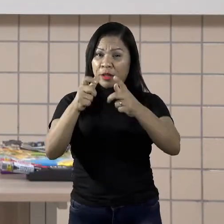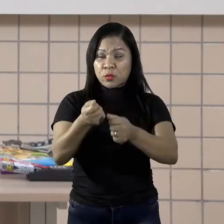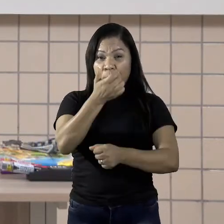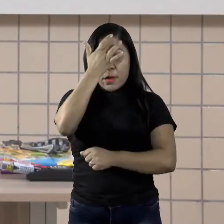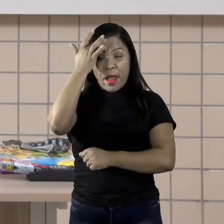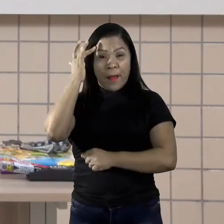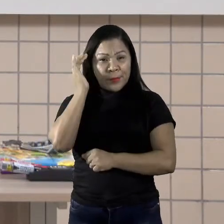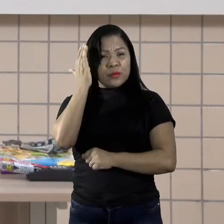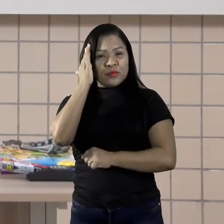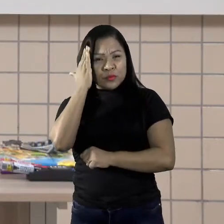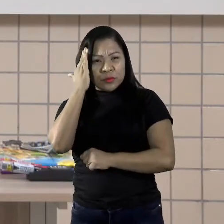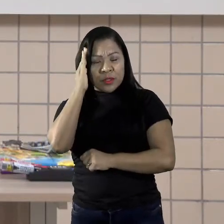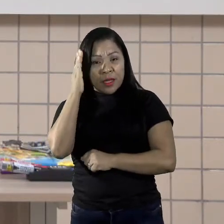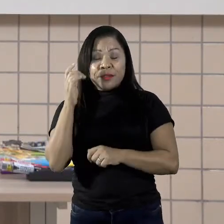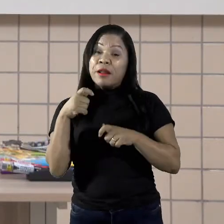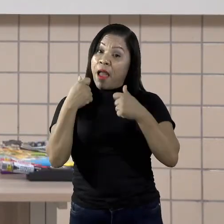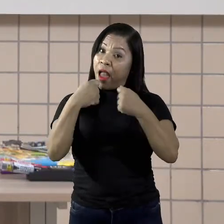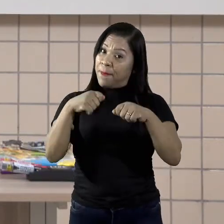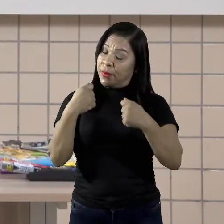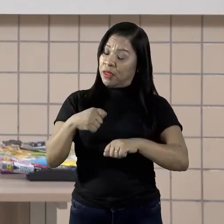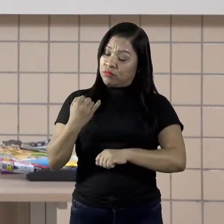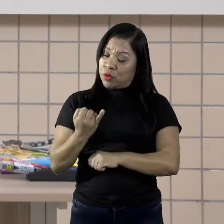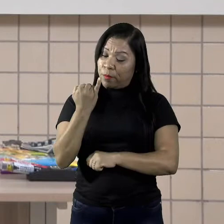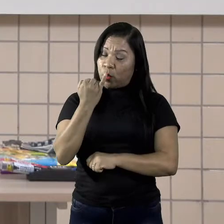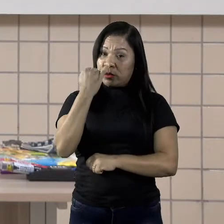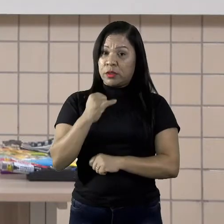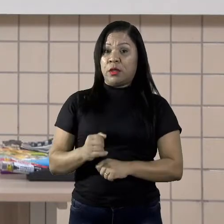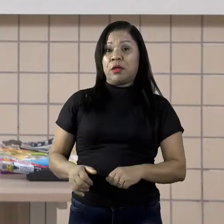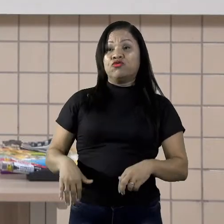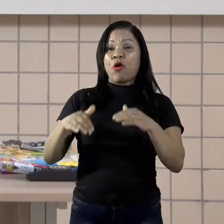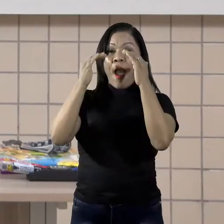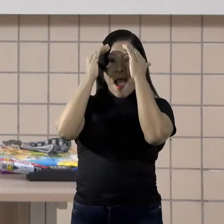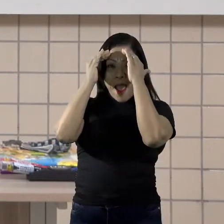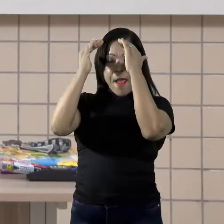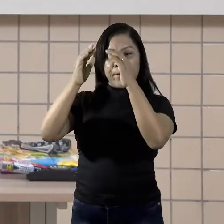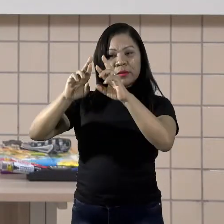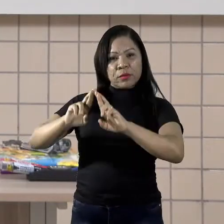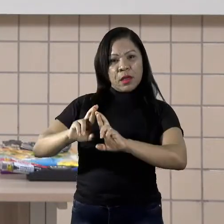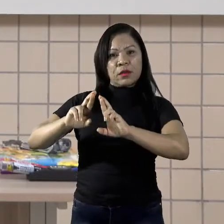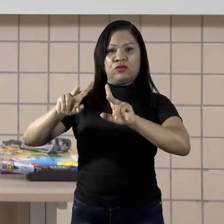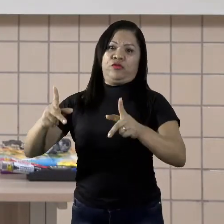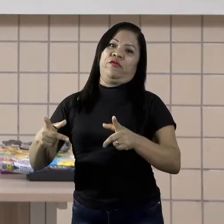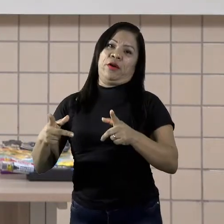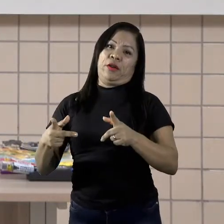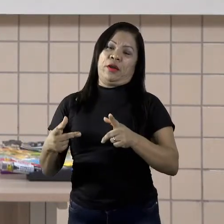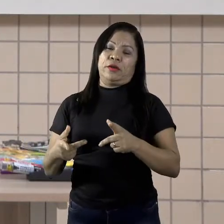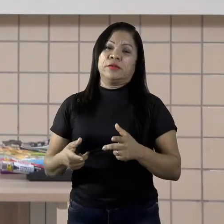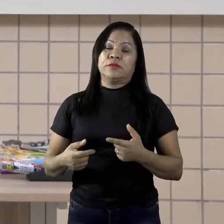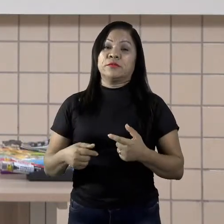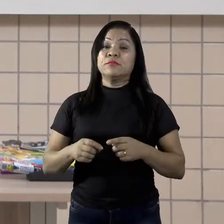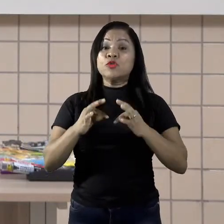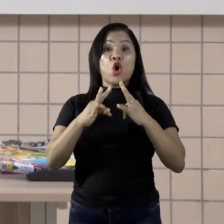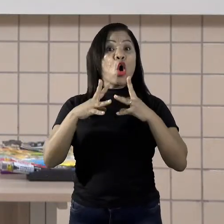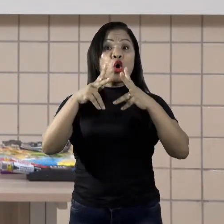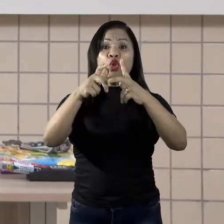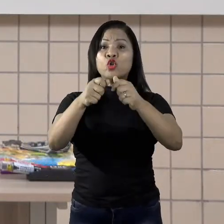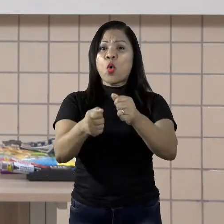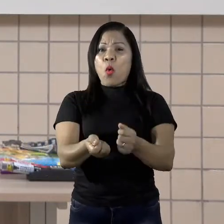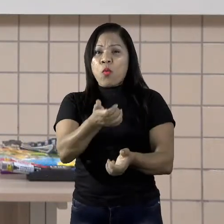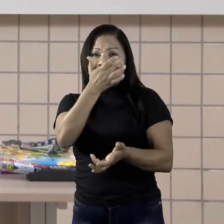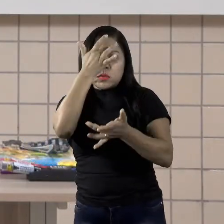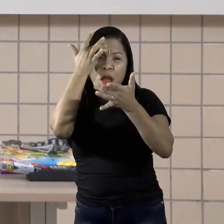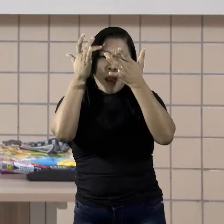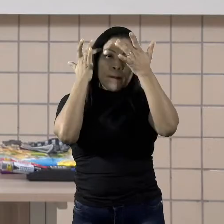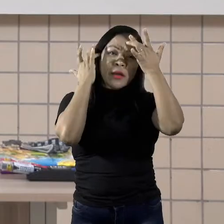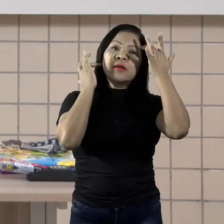aceitação e também aprendemos a respeitar as diferenças que os outros nos impõem. Todo ser humano passa por uma fase